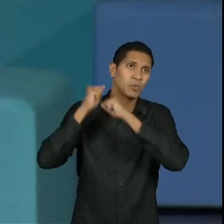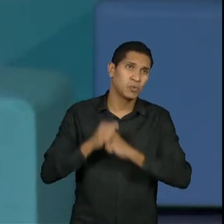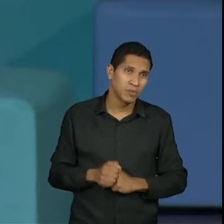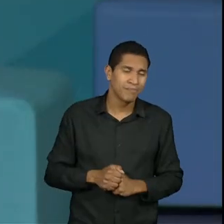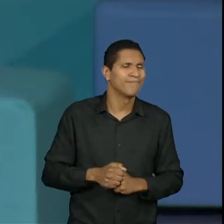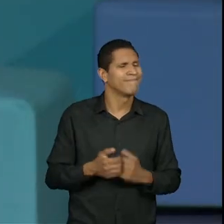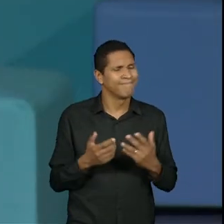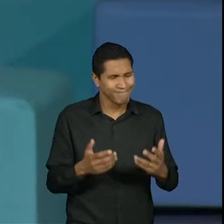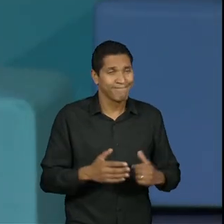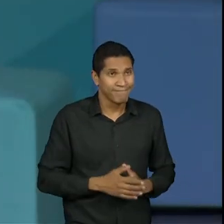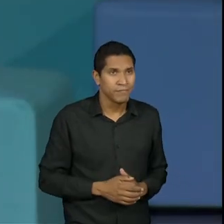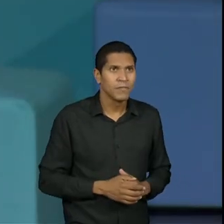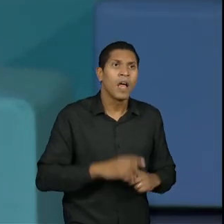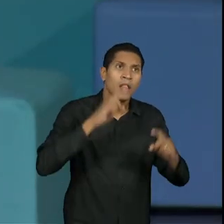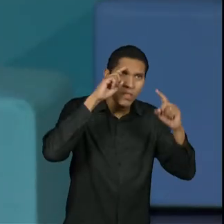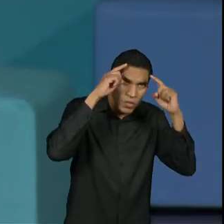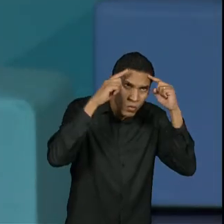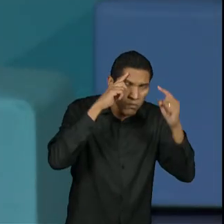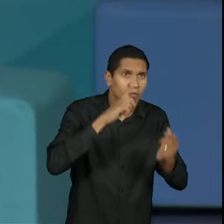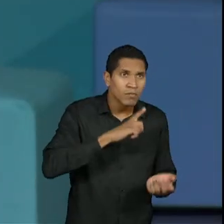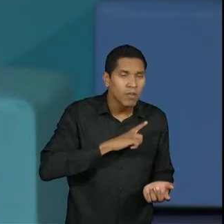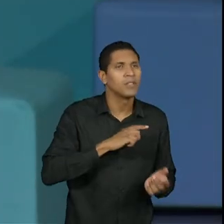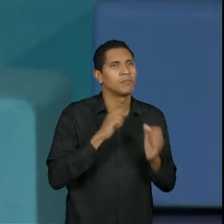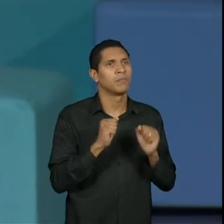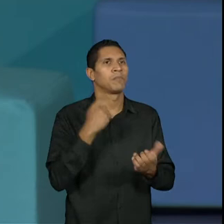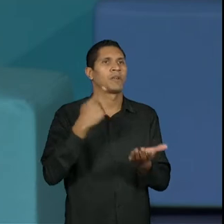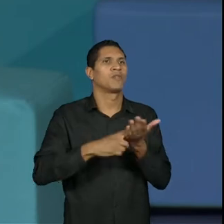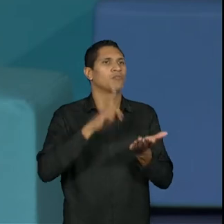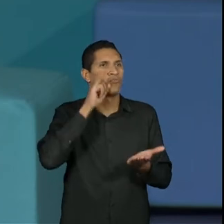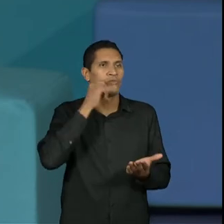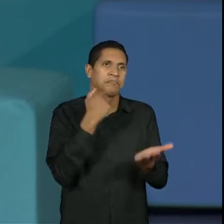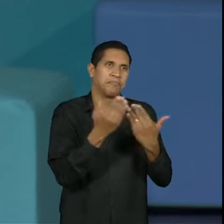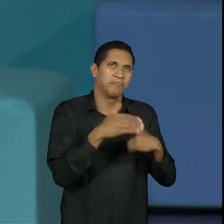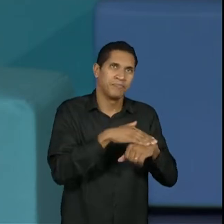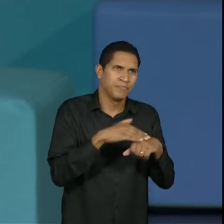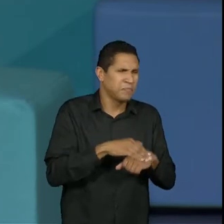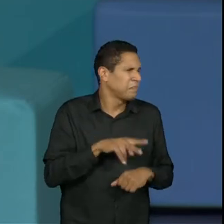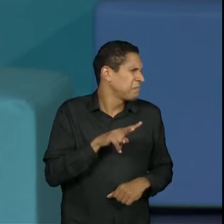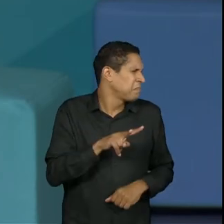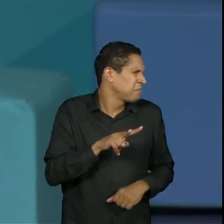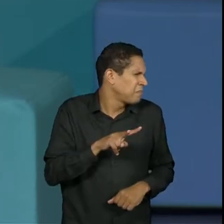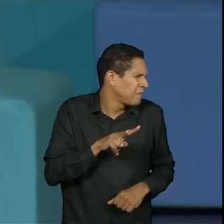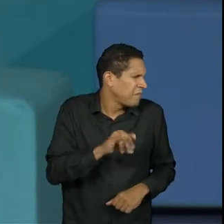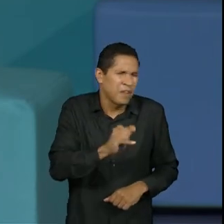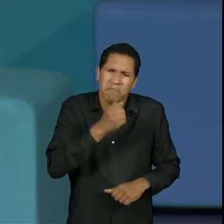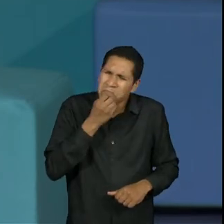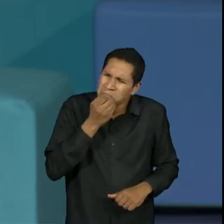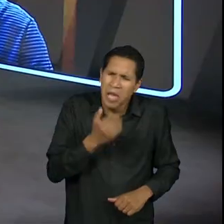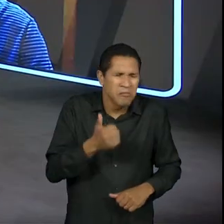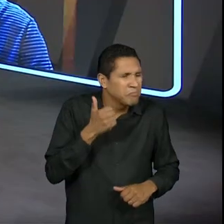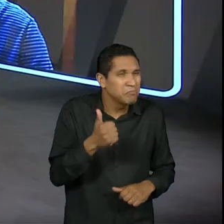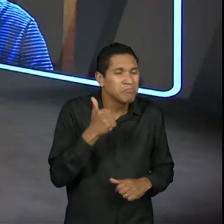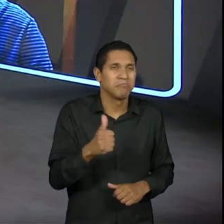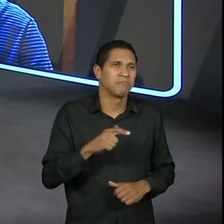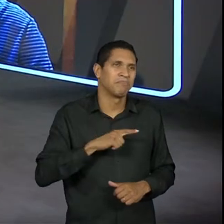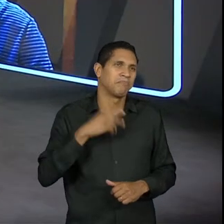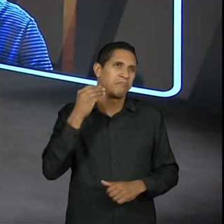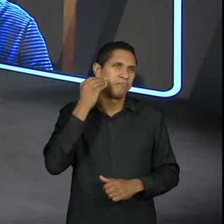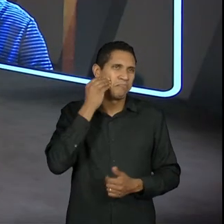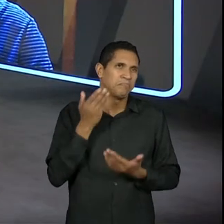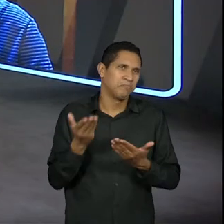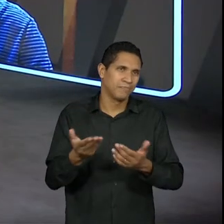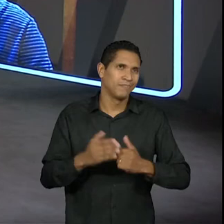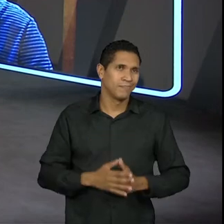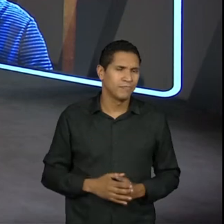dúvida, a gente pode até conversar um dia sobre isso, mas vale a pena cada minuto despendido para isso. O que mais, Roberto, que a gente tem?